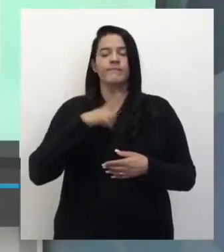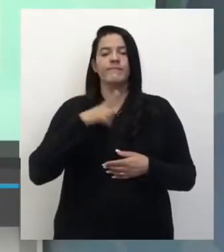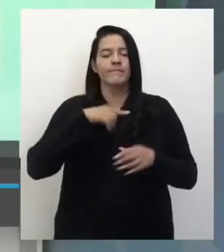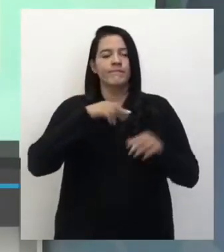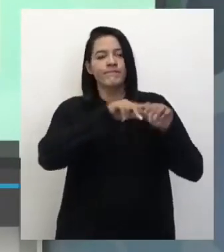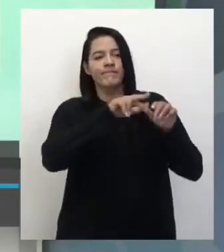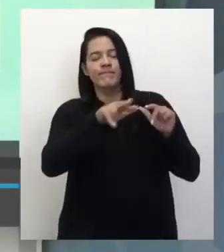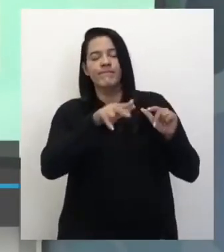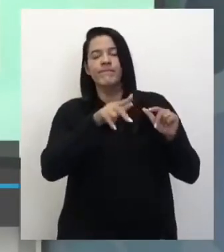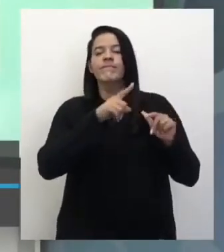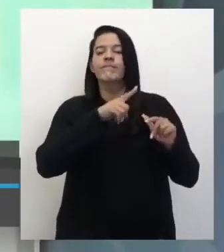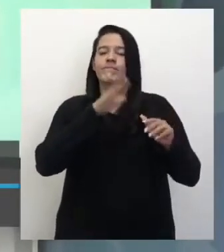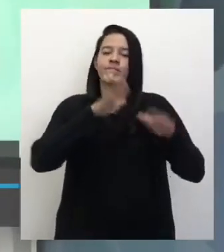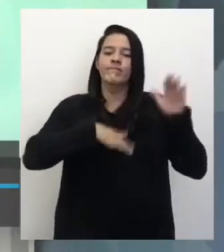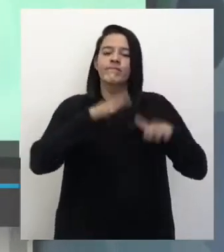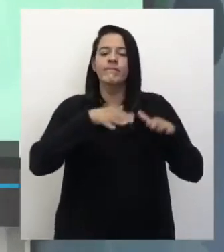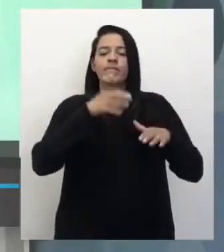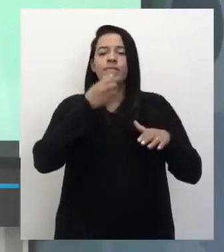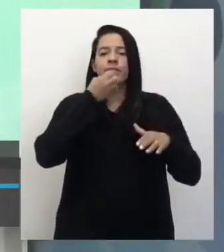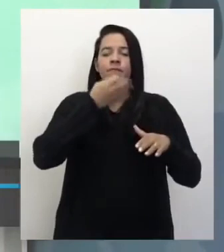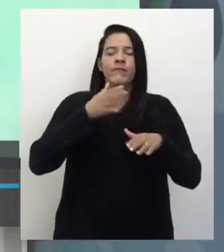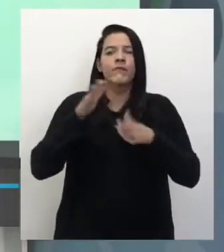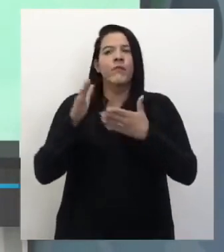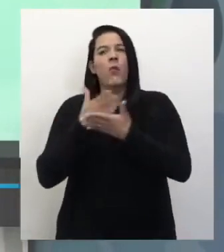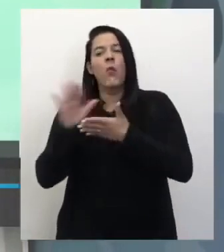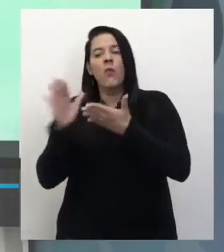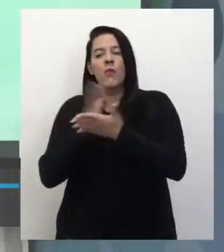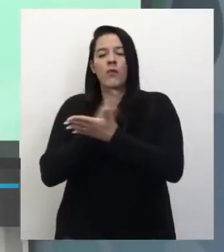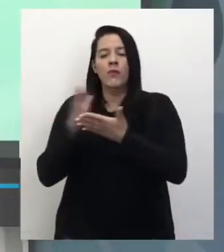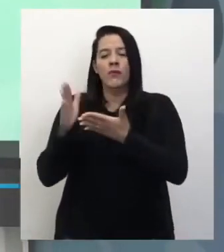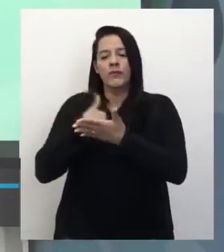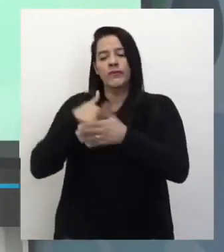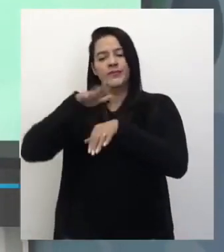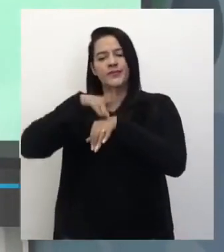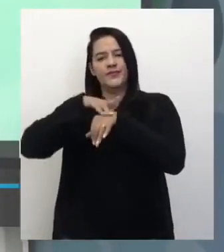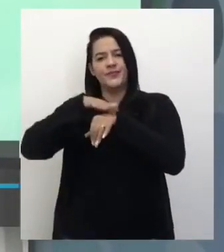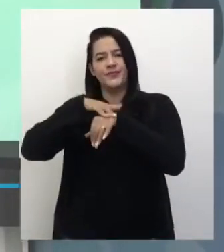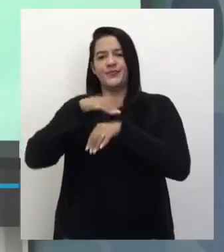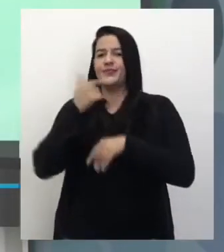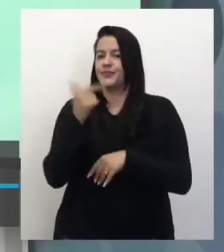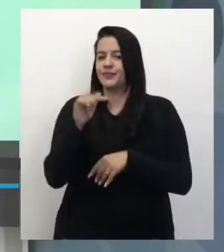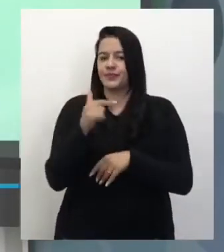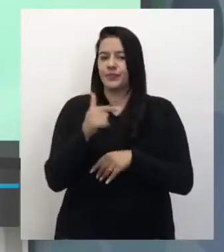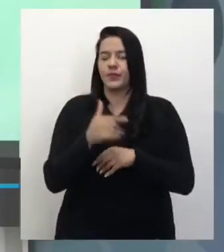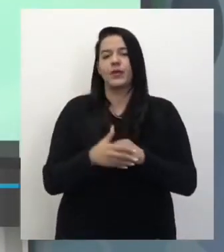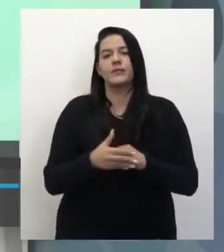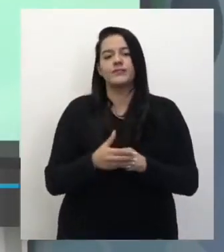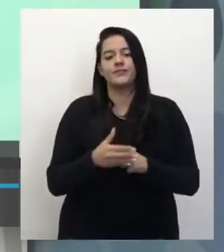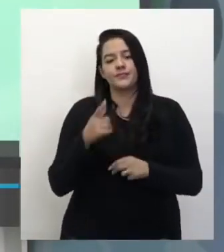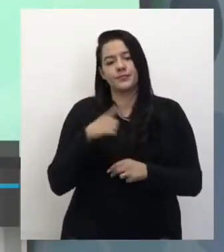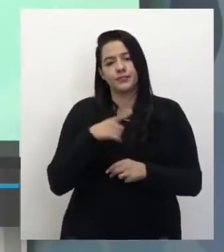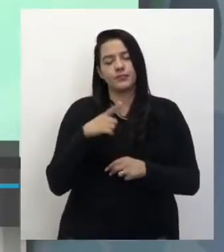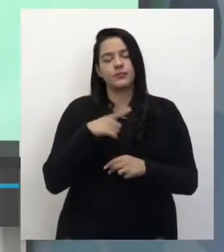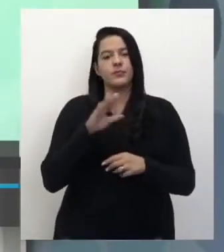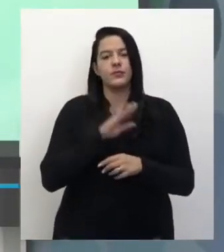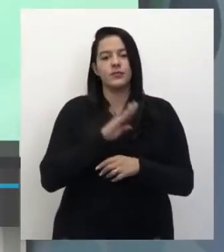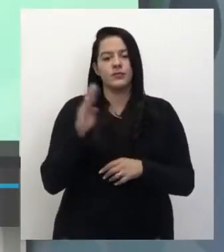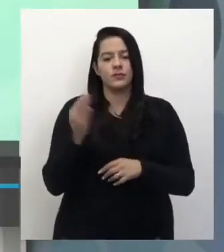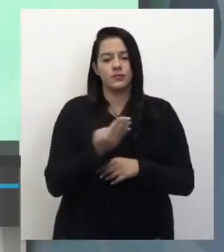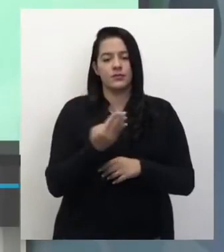Faz até bem pra gente. Mas algumas causam doença. E aí, as bactériasinhas, elas serão procarionte.